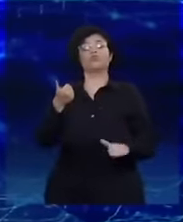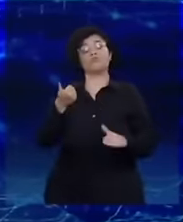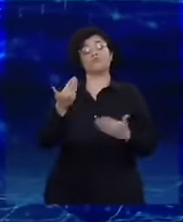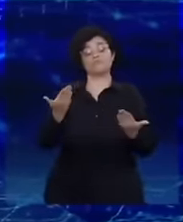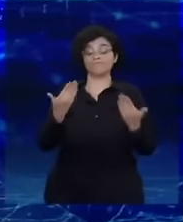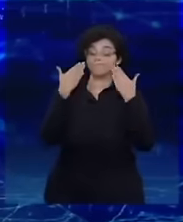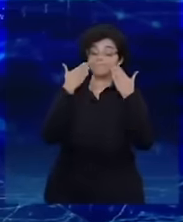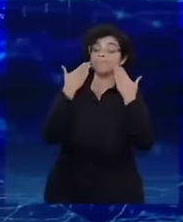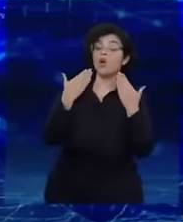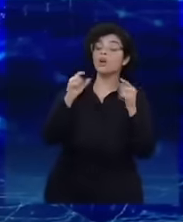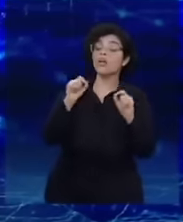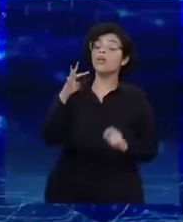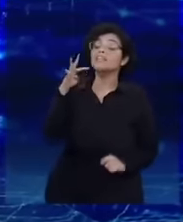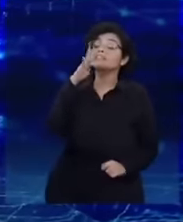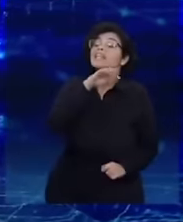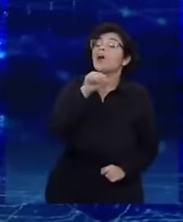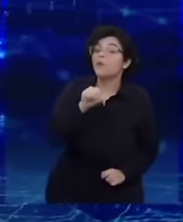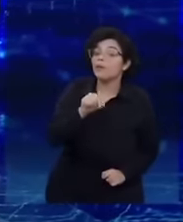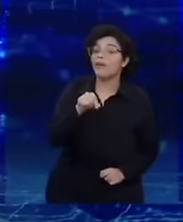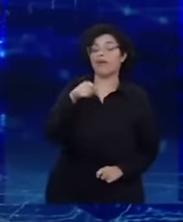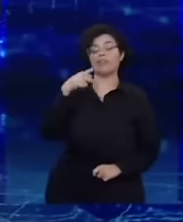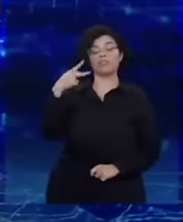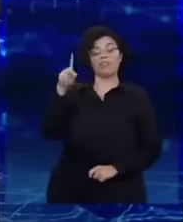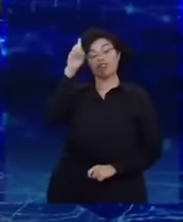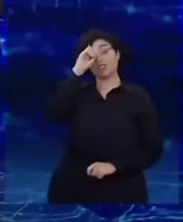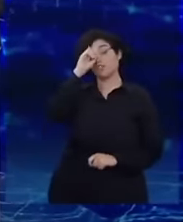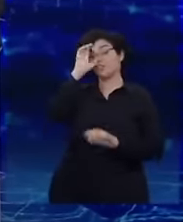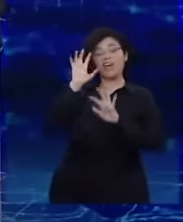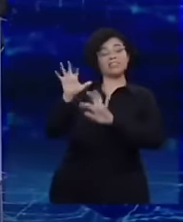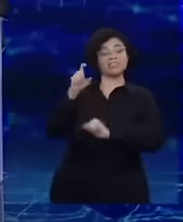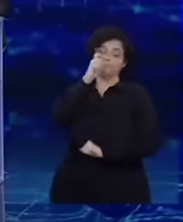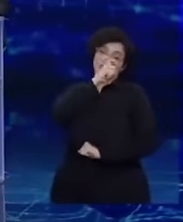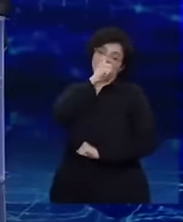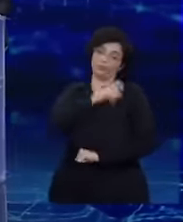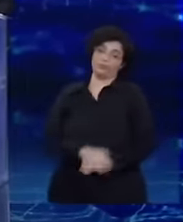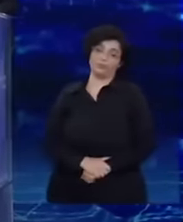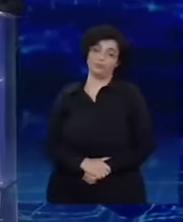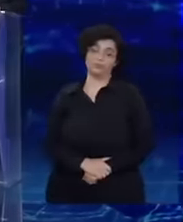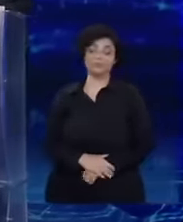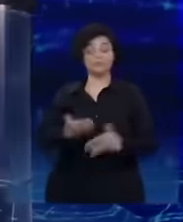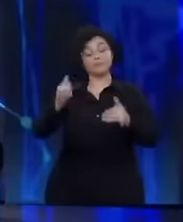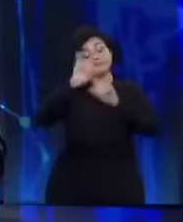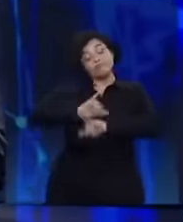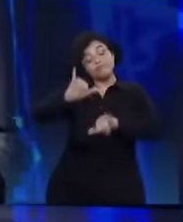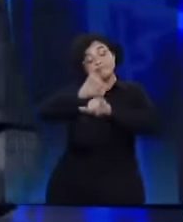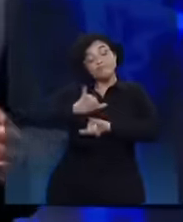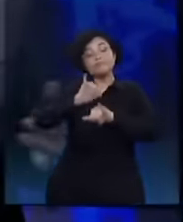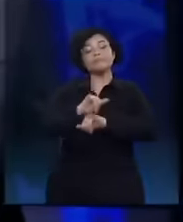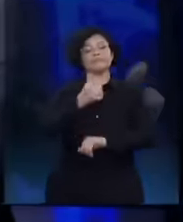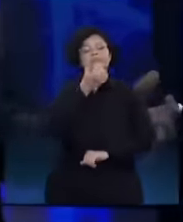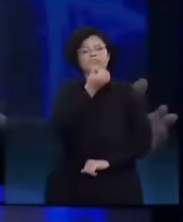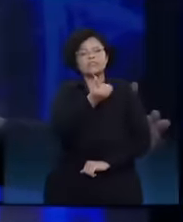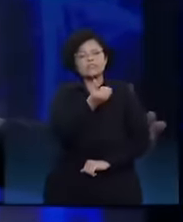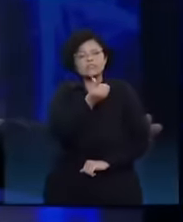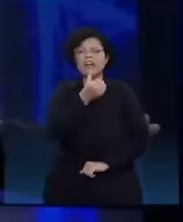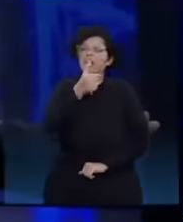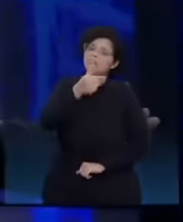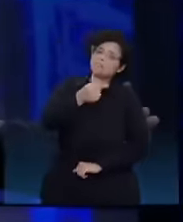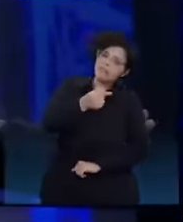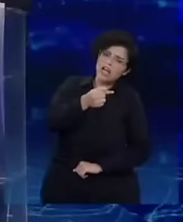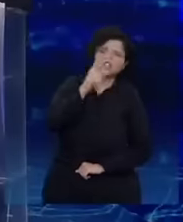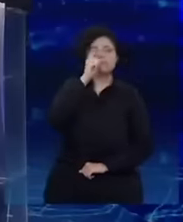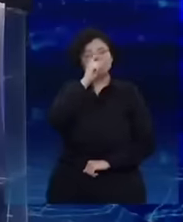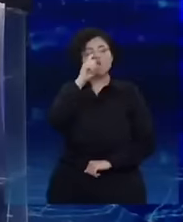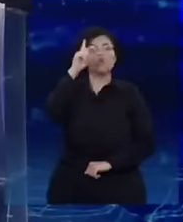faz parte do cotidiano dele. A imprensa publica fartamente que há, pelo menos, seis ou sete mentiras por